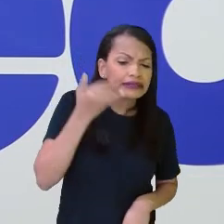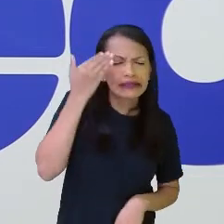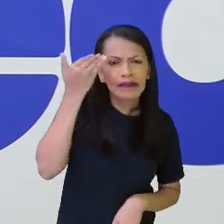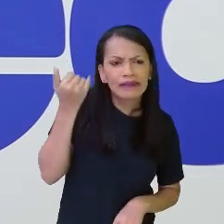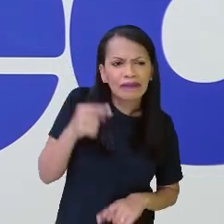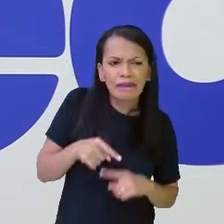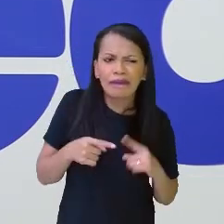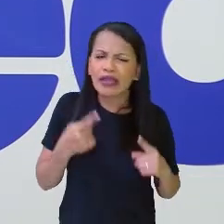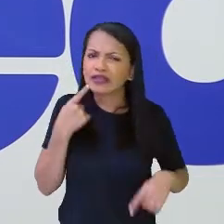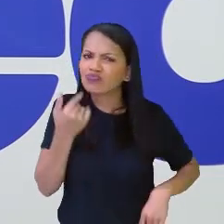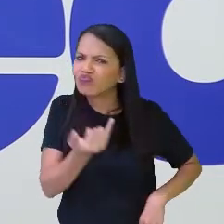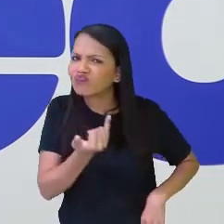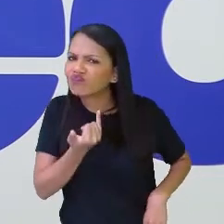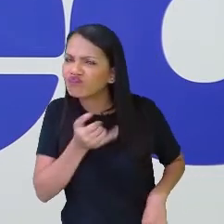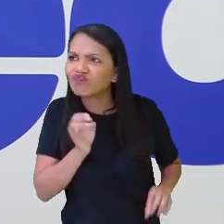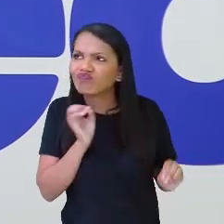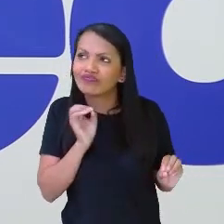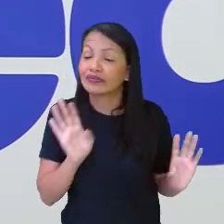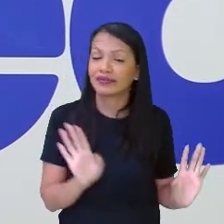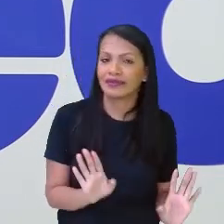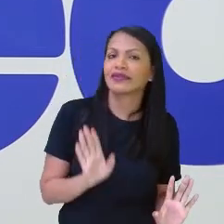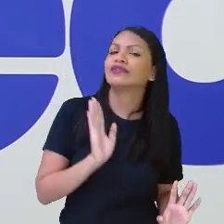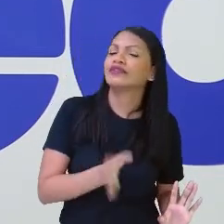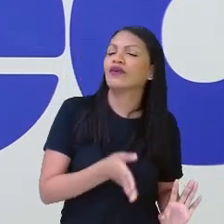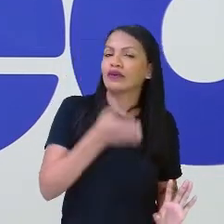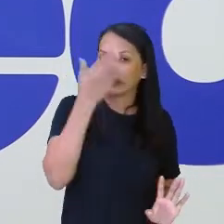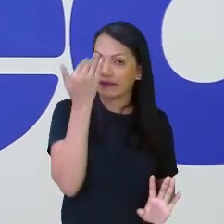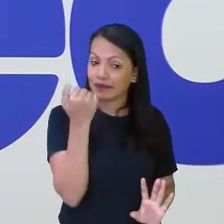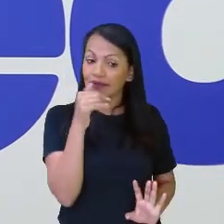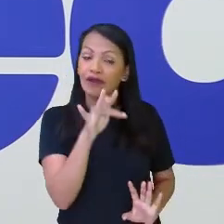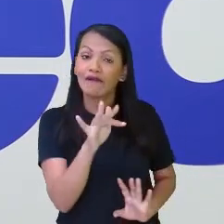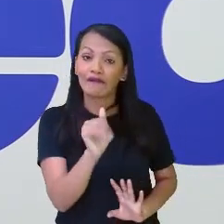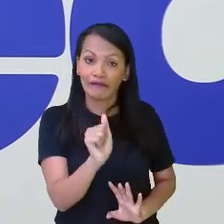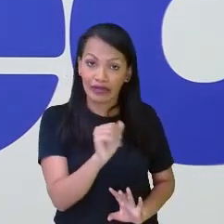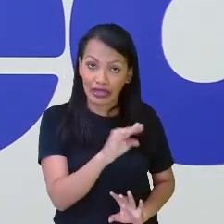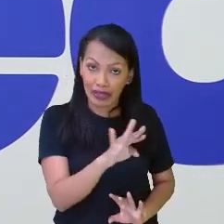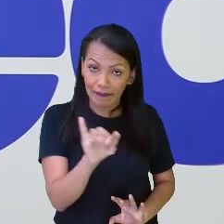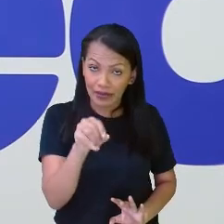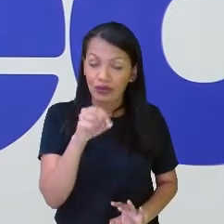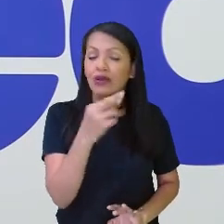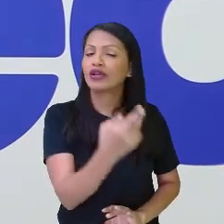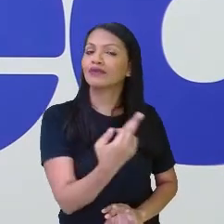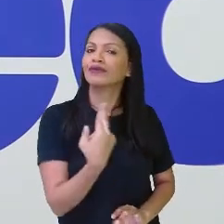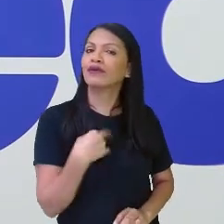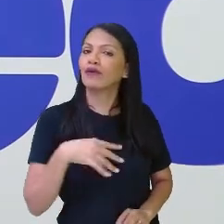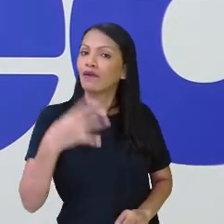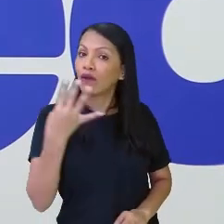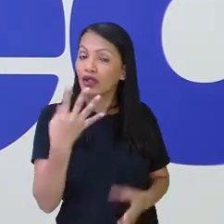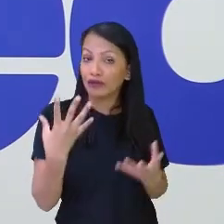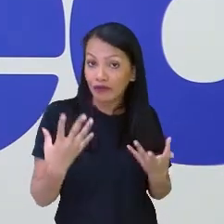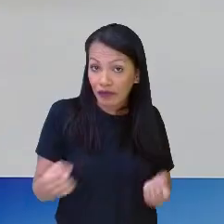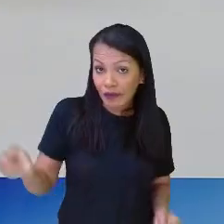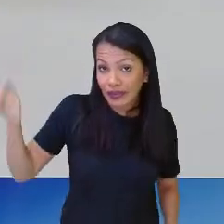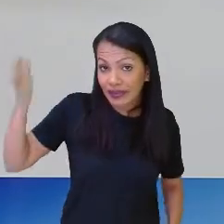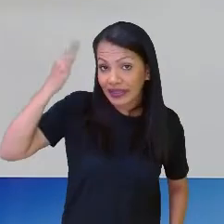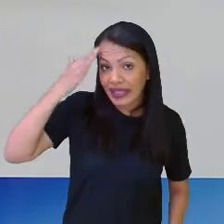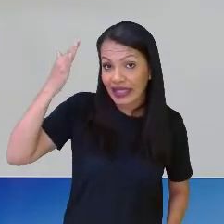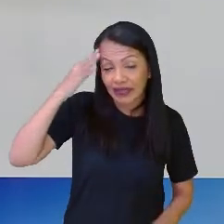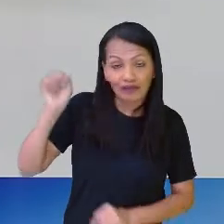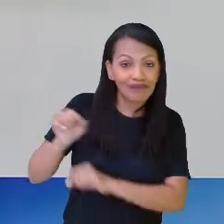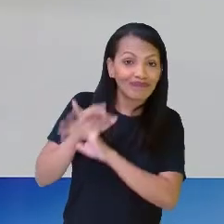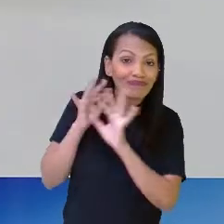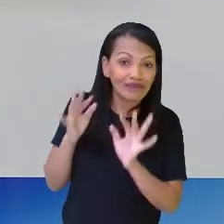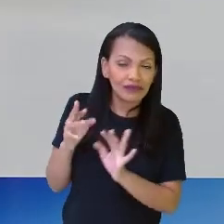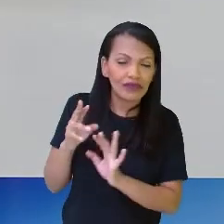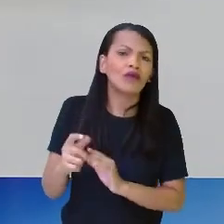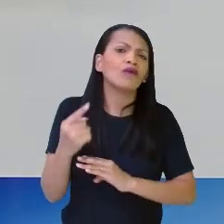mas acho que não deu resposta. Só falou que sabia. Porém, o Fábio respondeu 4. Então, vamos compreender isso aí. que é isso?